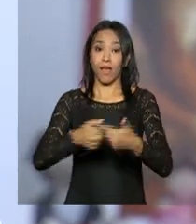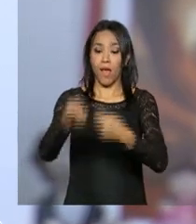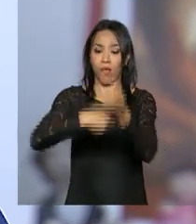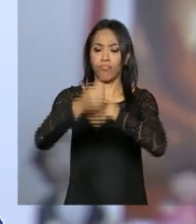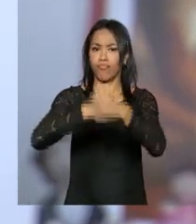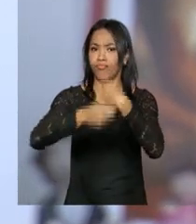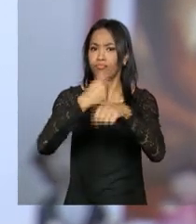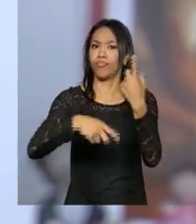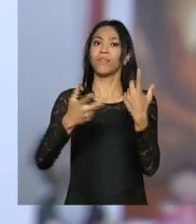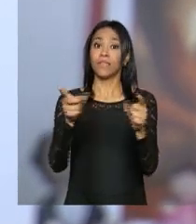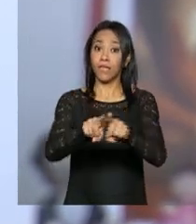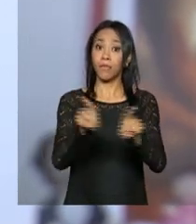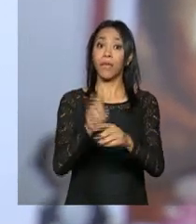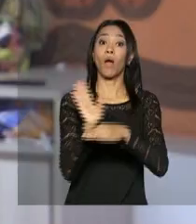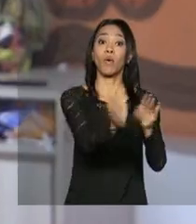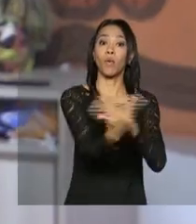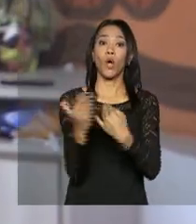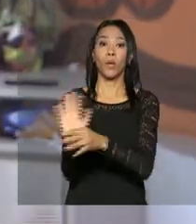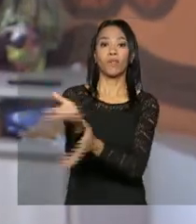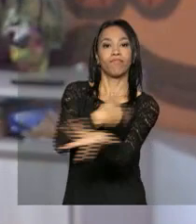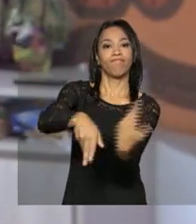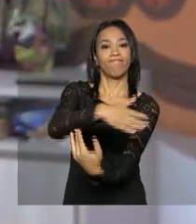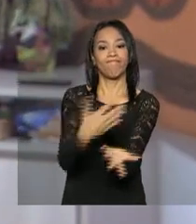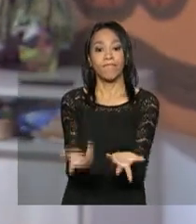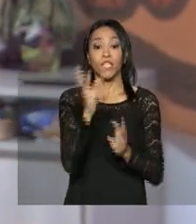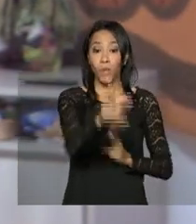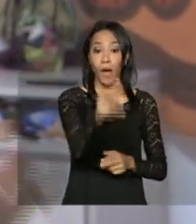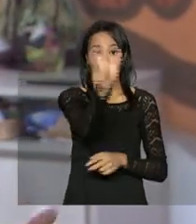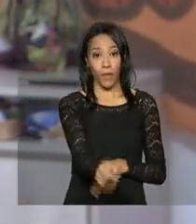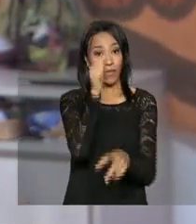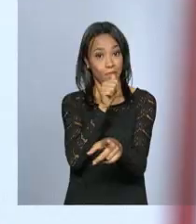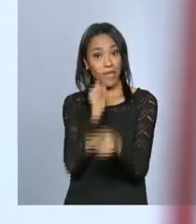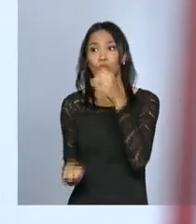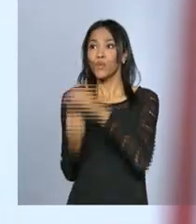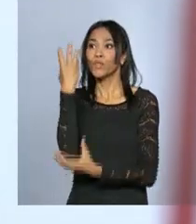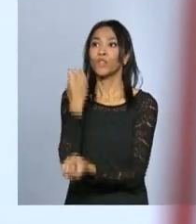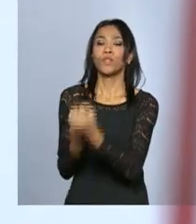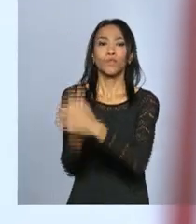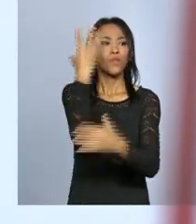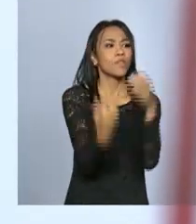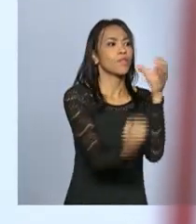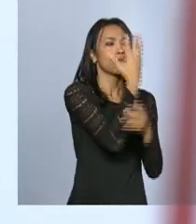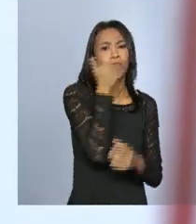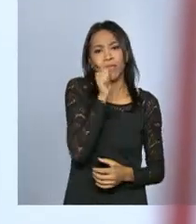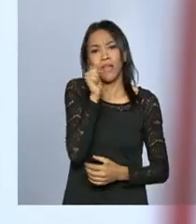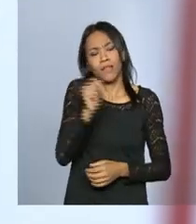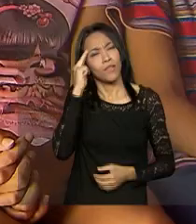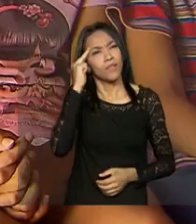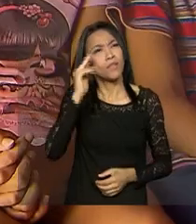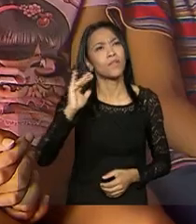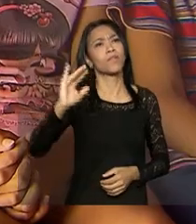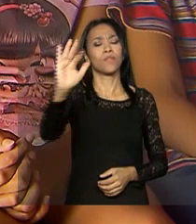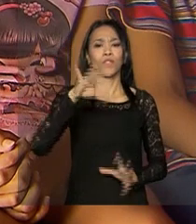dentro dele nós trabalhamos também o cooperativismo. E assim como Marilda, surgem a cada dia mais mulheres que sonham com o